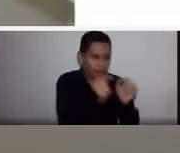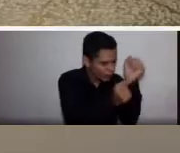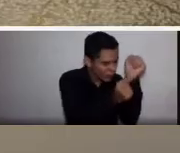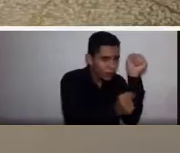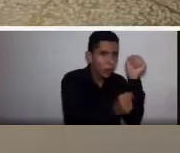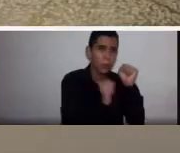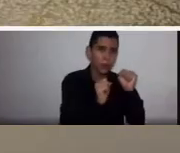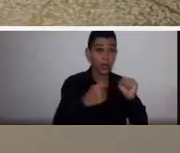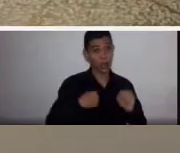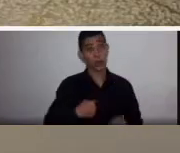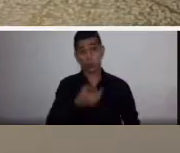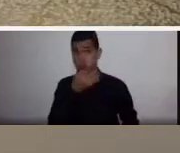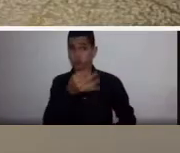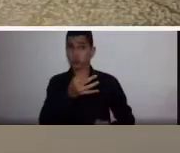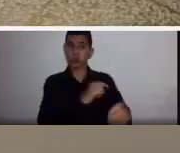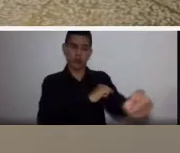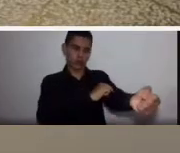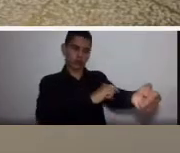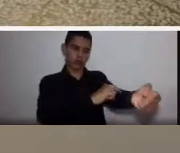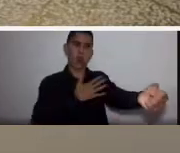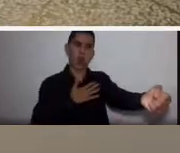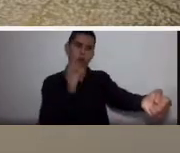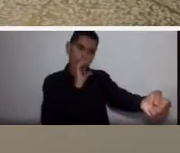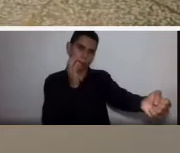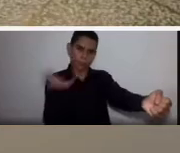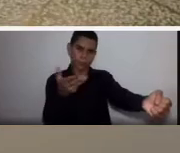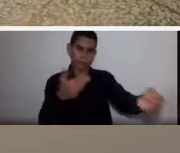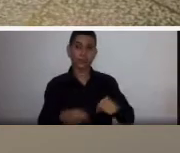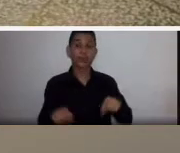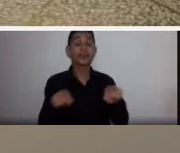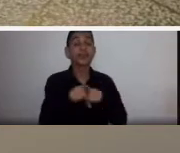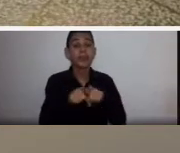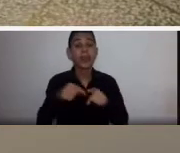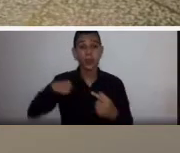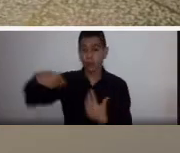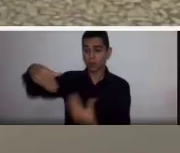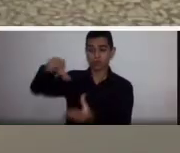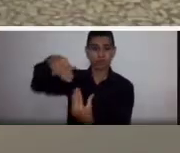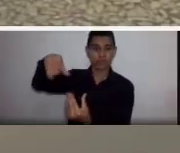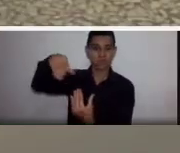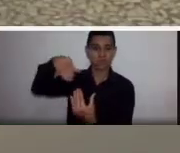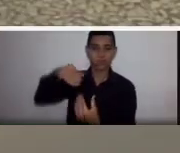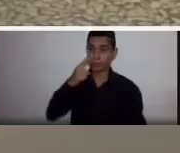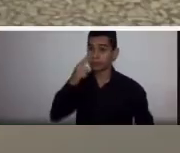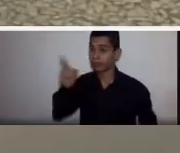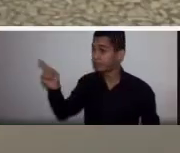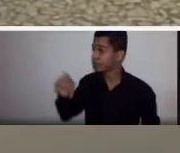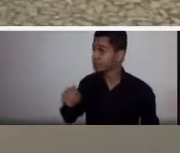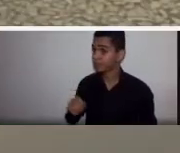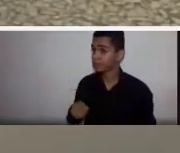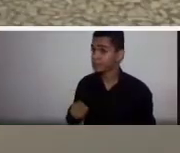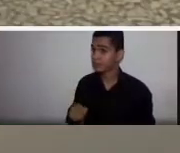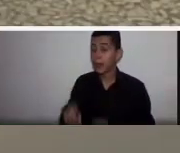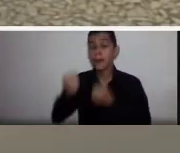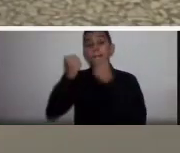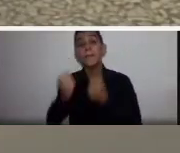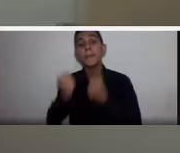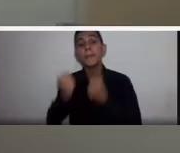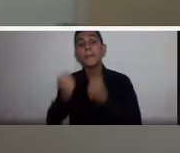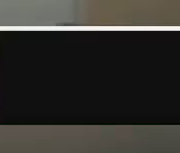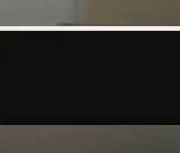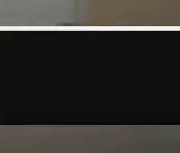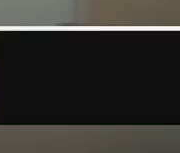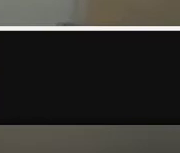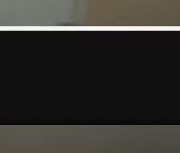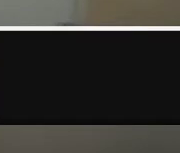rápido. Eu retiro sangue em bolsas com anticoagulante, num total de 450 ml por